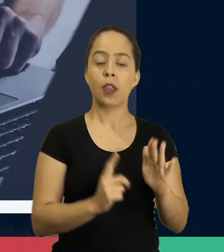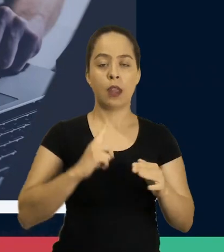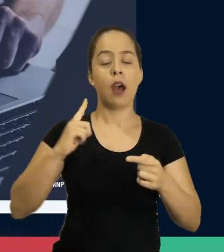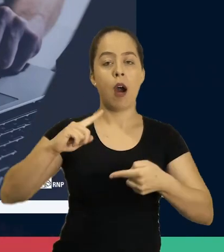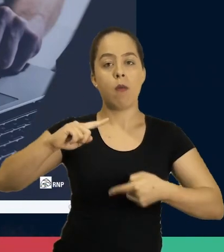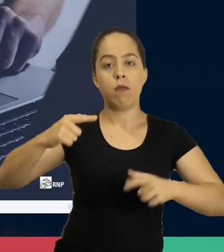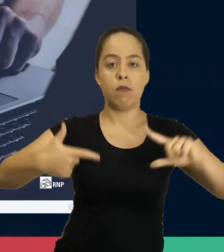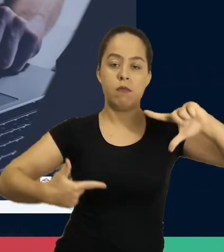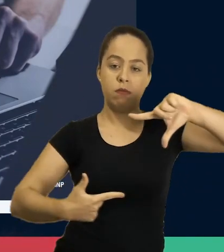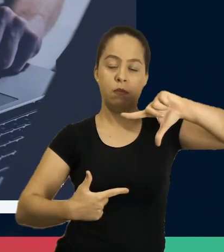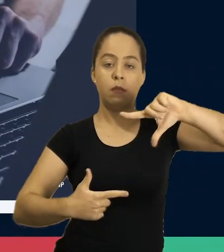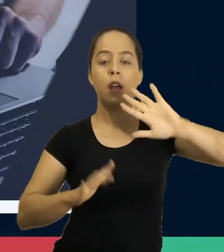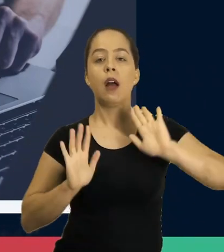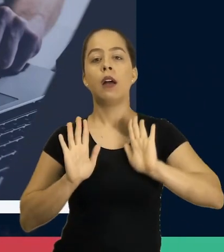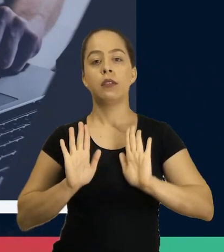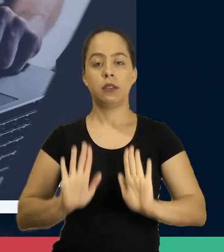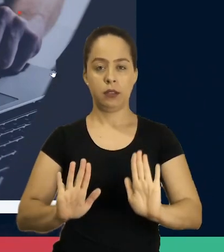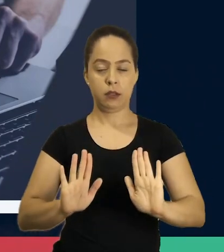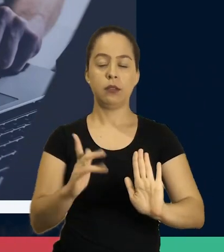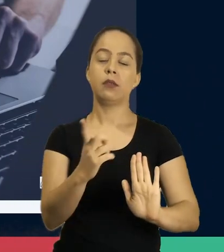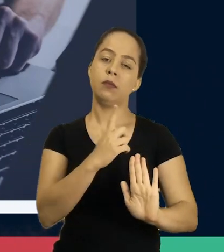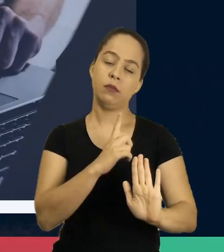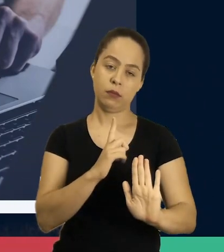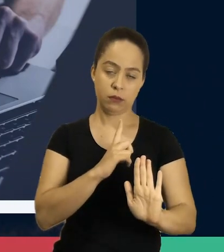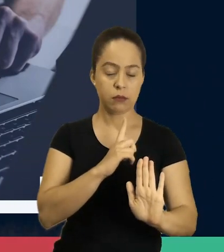Lembrando que por padrão ele vem desse tamanho aqui.